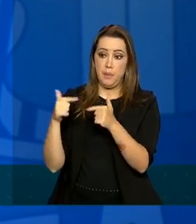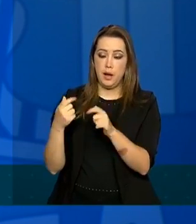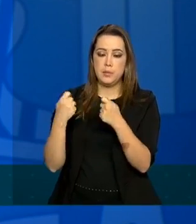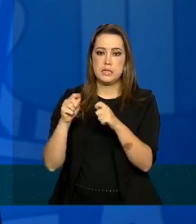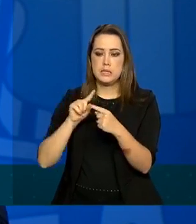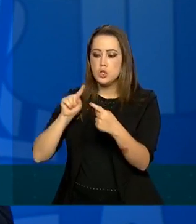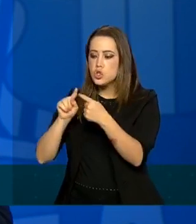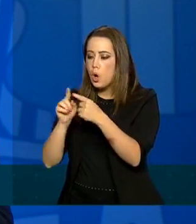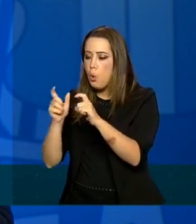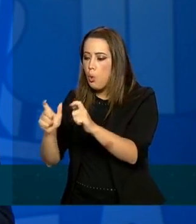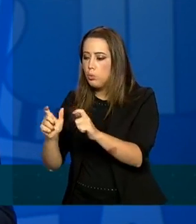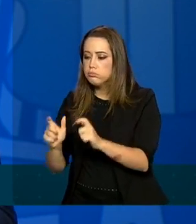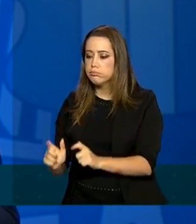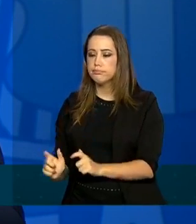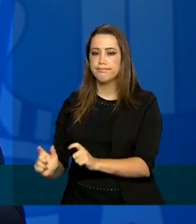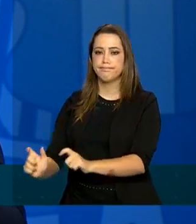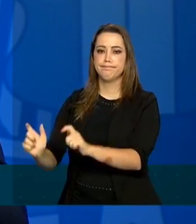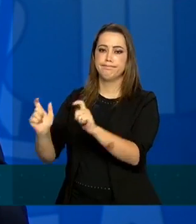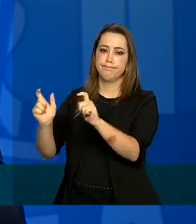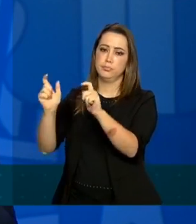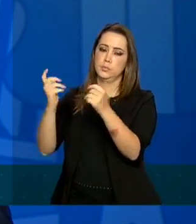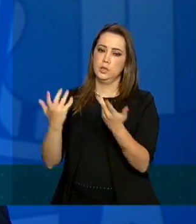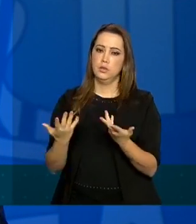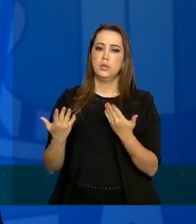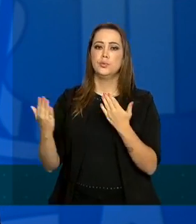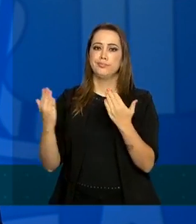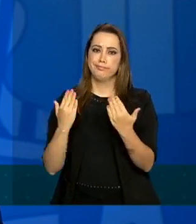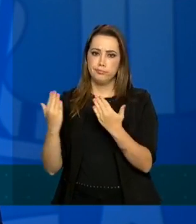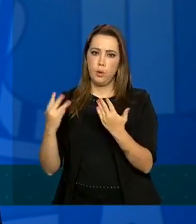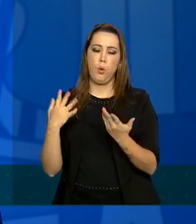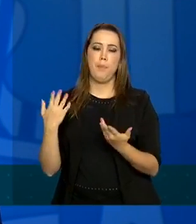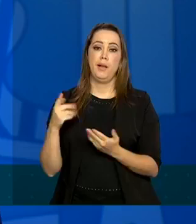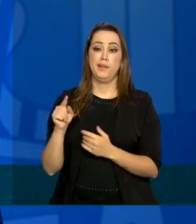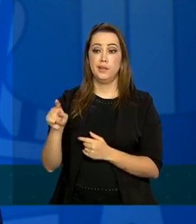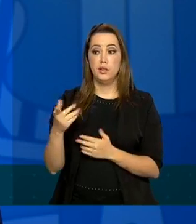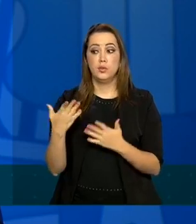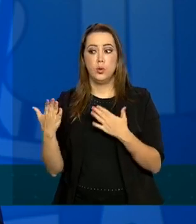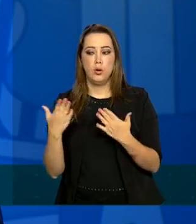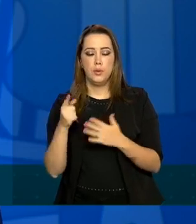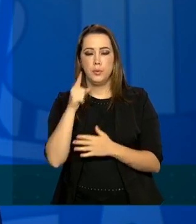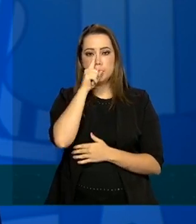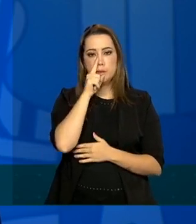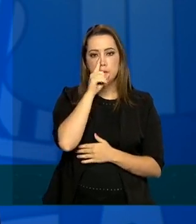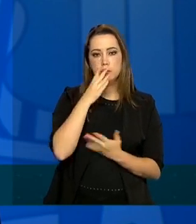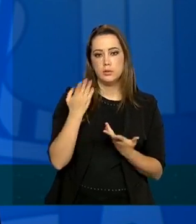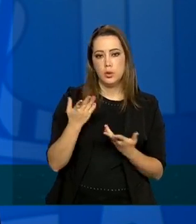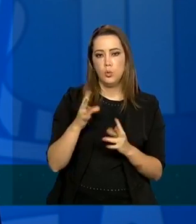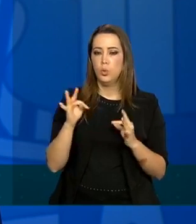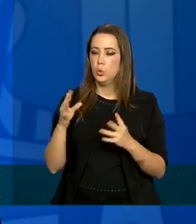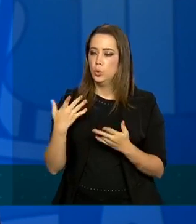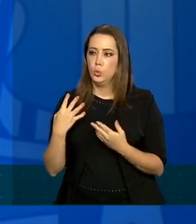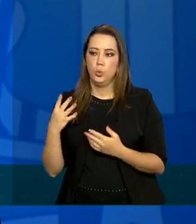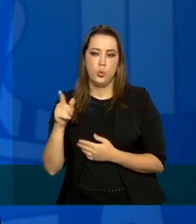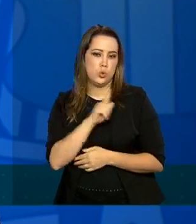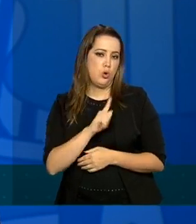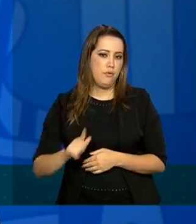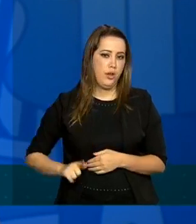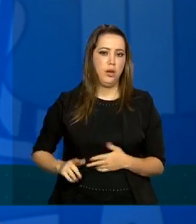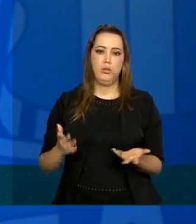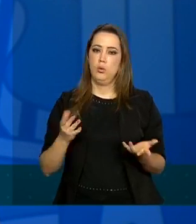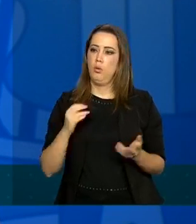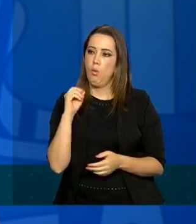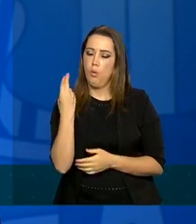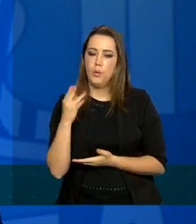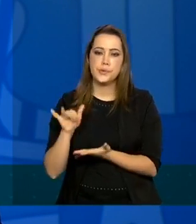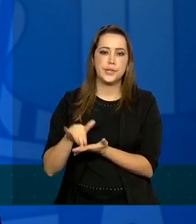adequadas e como se diz proporcionais ao risco e aí tanto os governadores quanto as secretarias